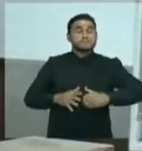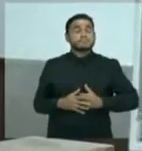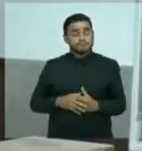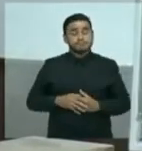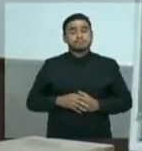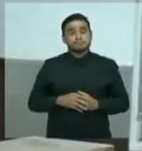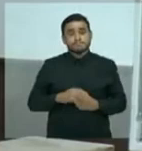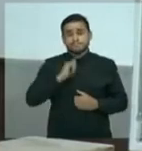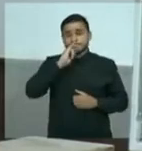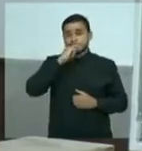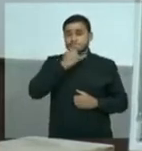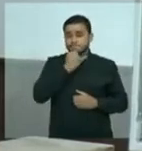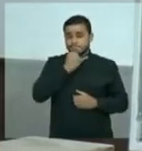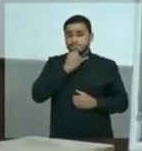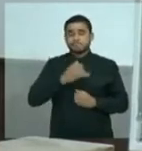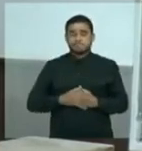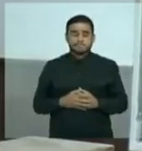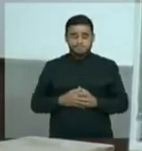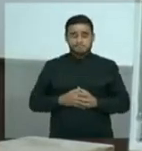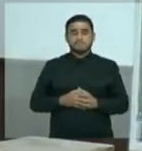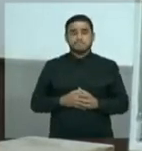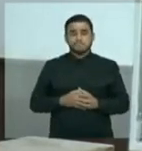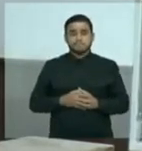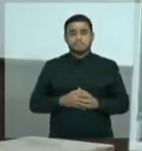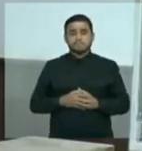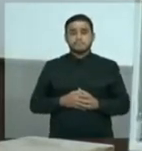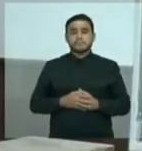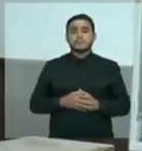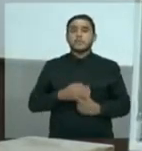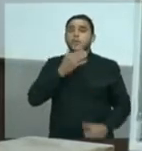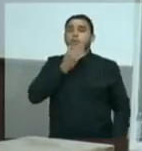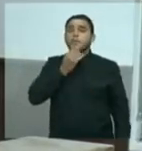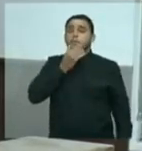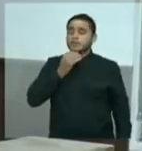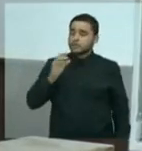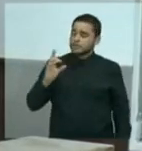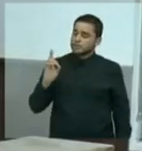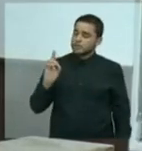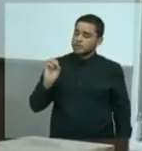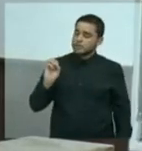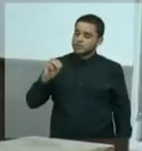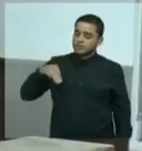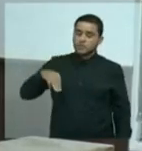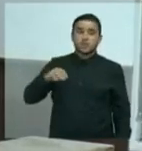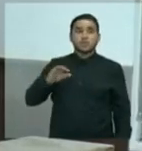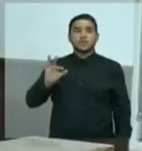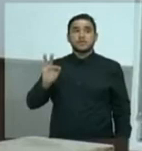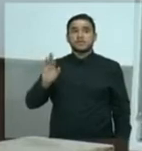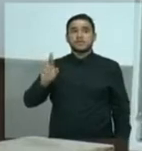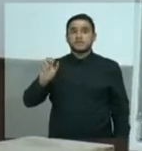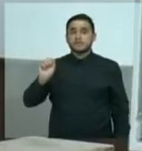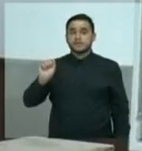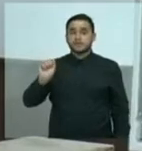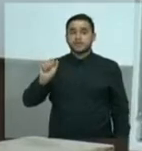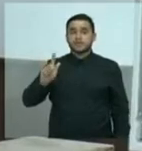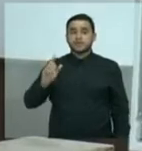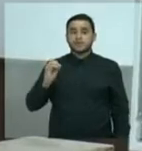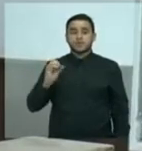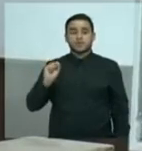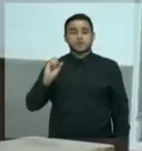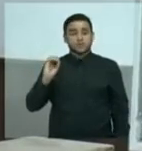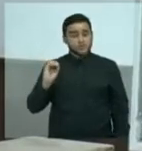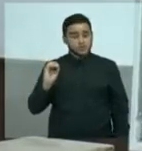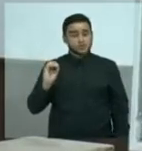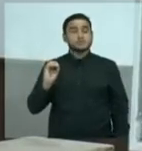agosto, a gente também perdeu o Dom Fragoso, o bispo dos pobres, um